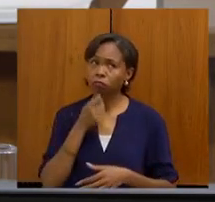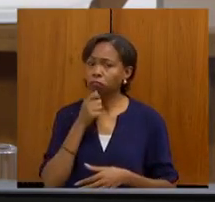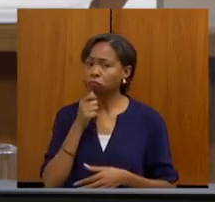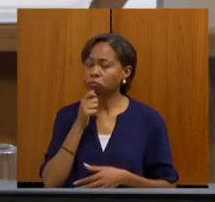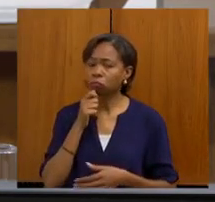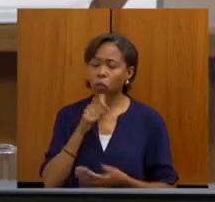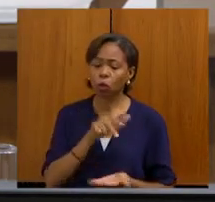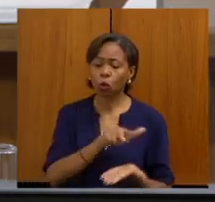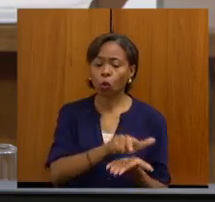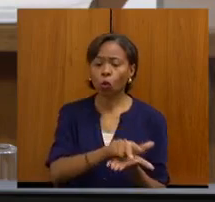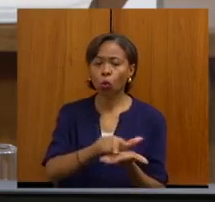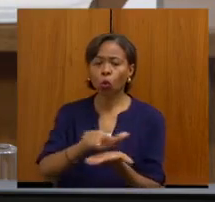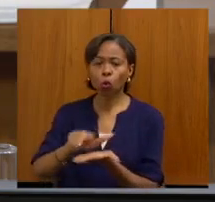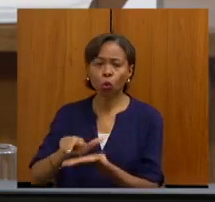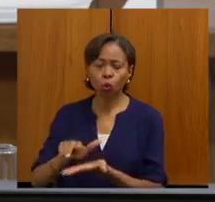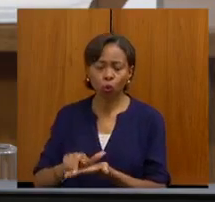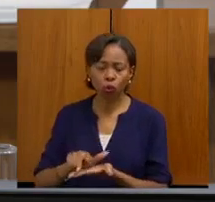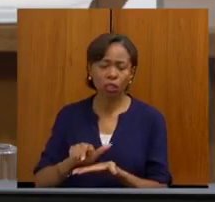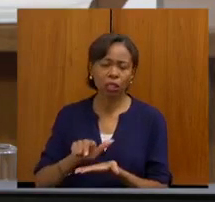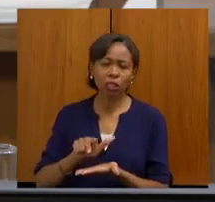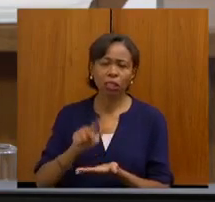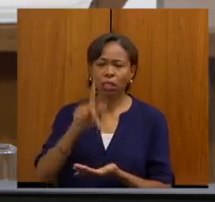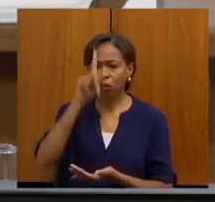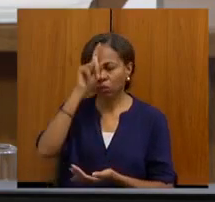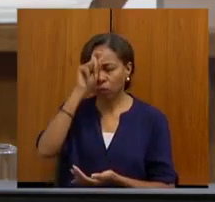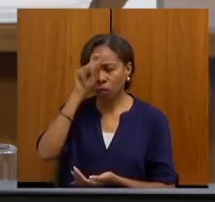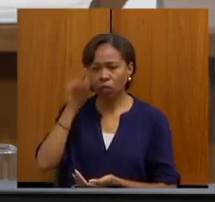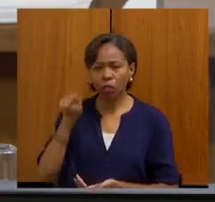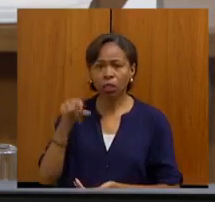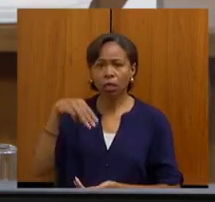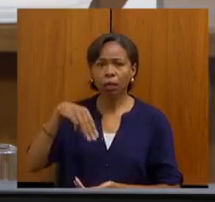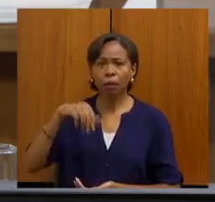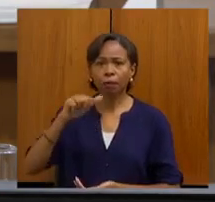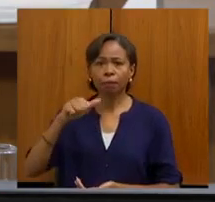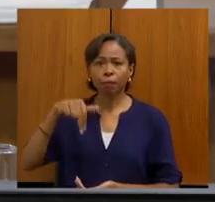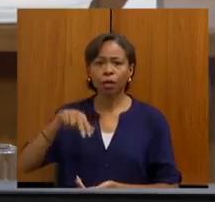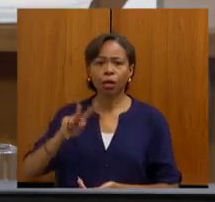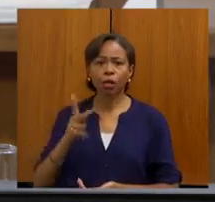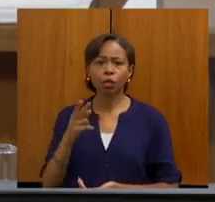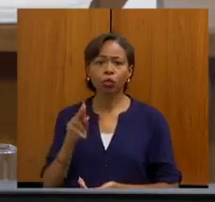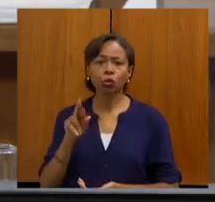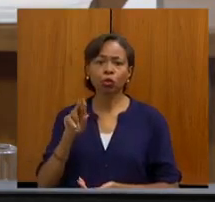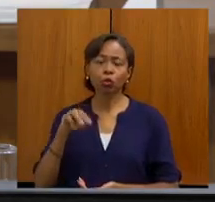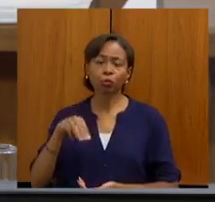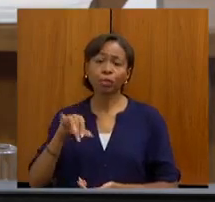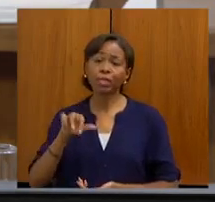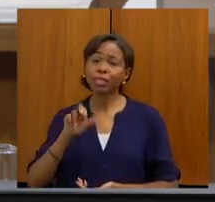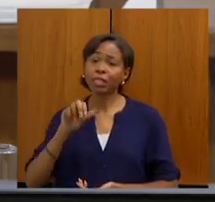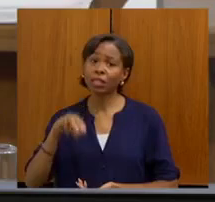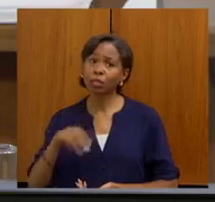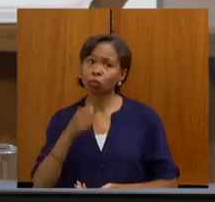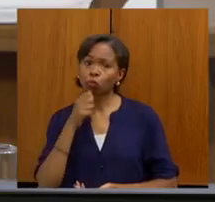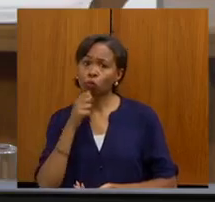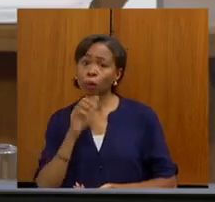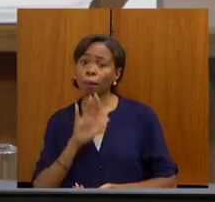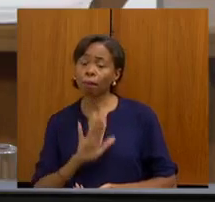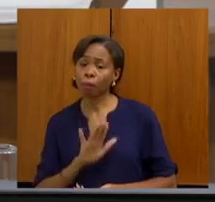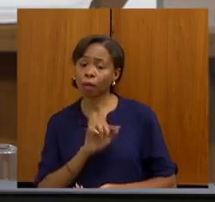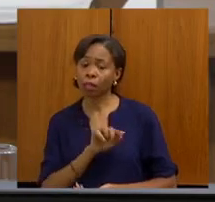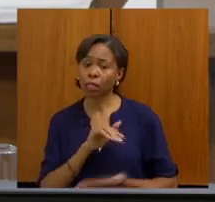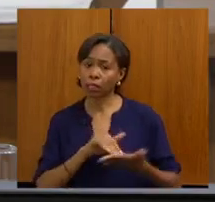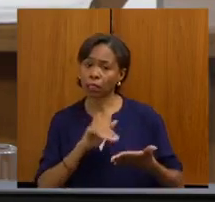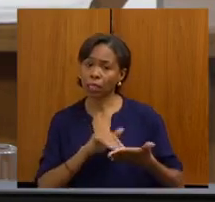leitos de manhã e um mirim, mas temos um esforço da secretaria para que os leitos que já temos, independente de COVID, tenham